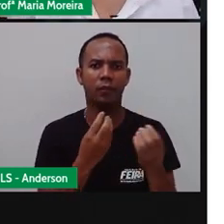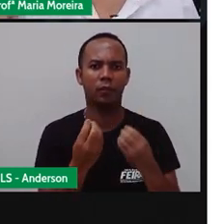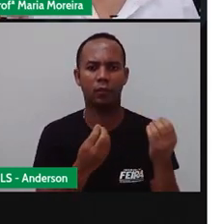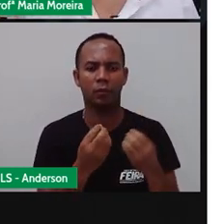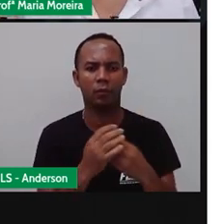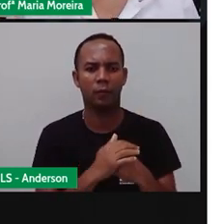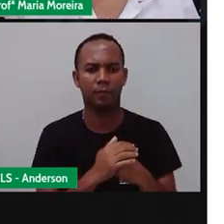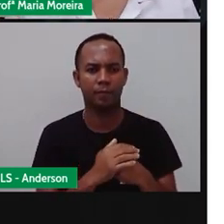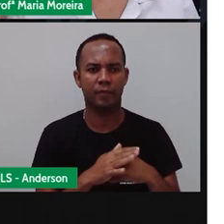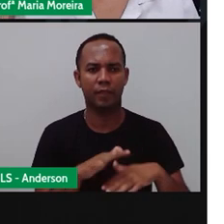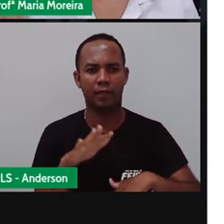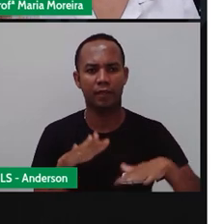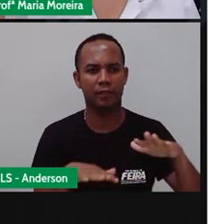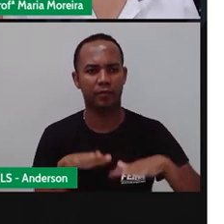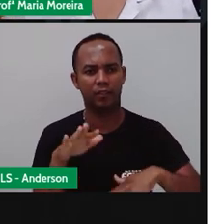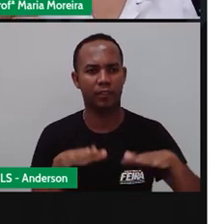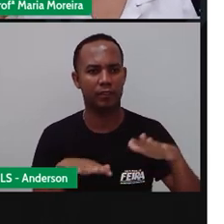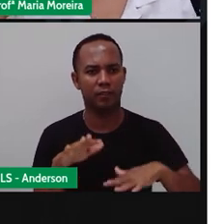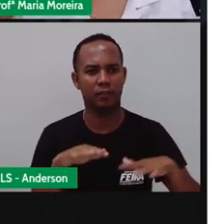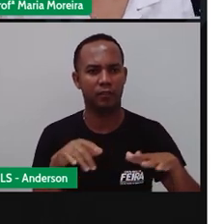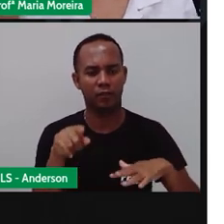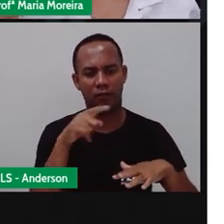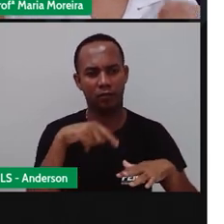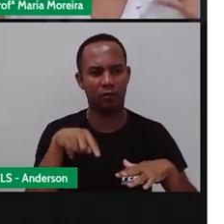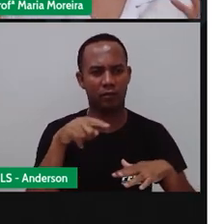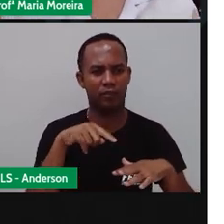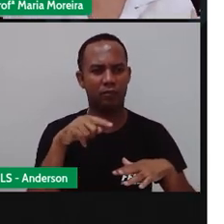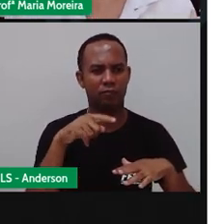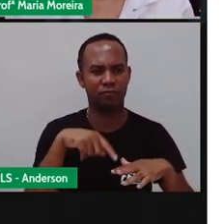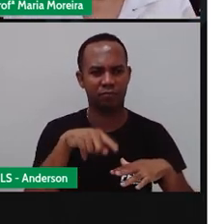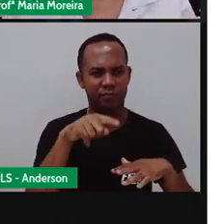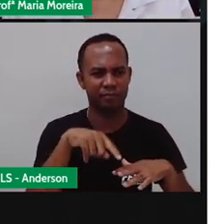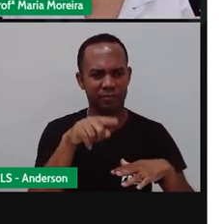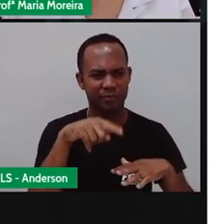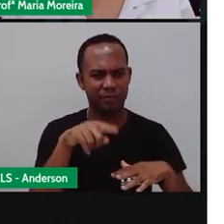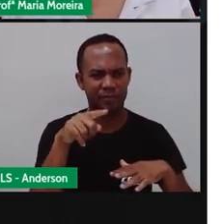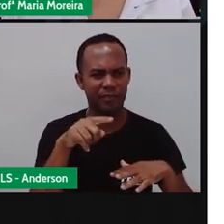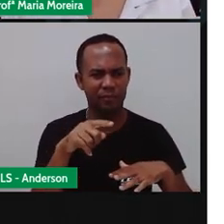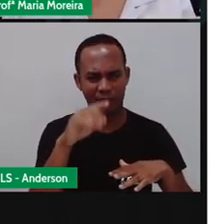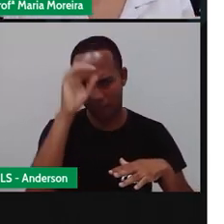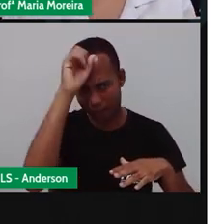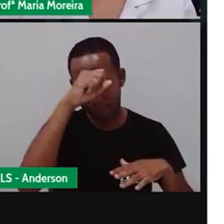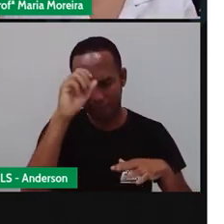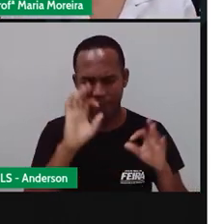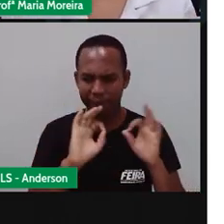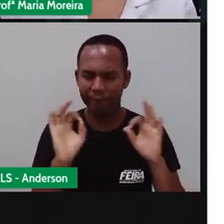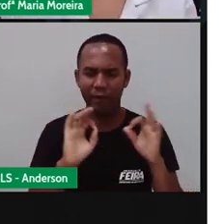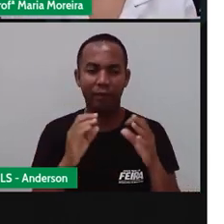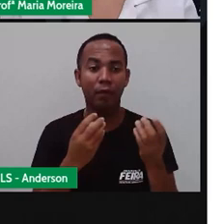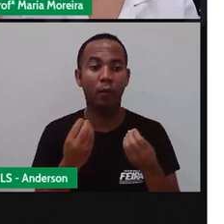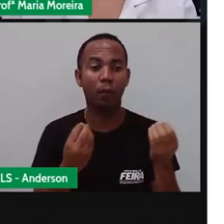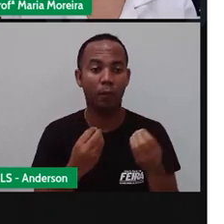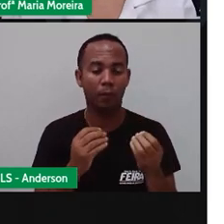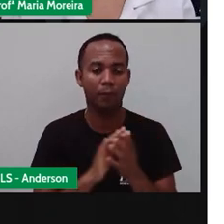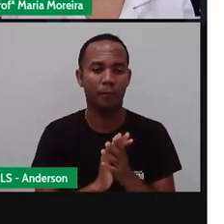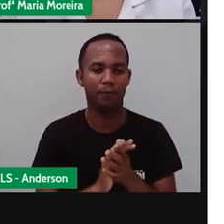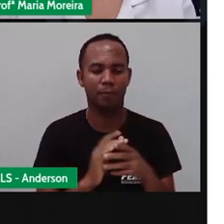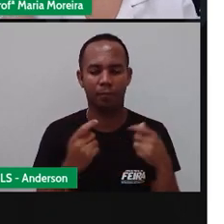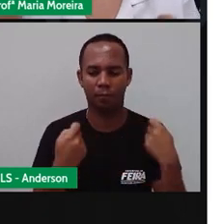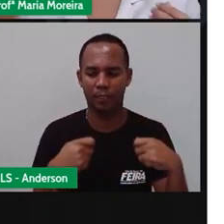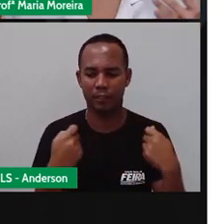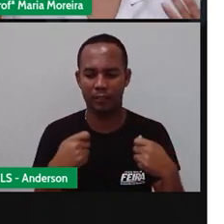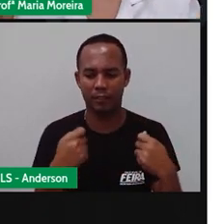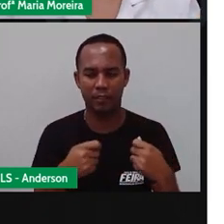né? Quantas vezes a gente não vai em um lugar duas, três vezes e acaba nem aprendendo o caminho? Então, a gente precisa do quê?